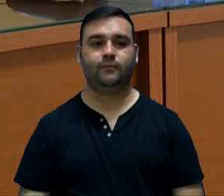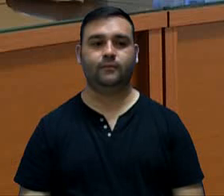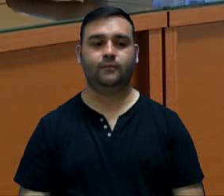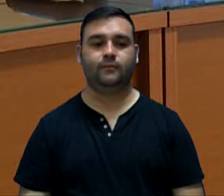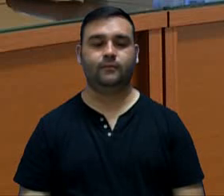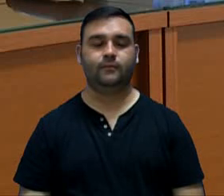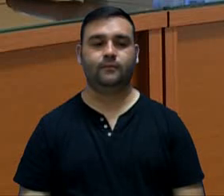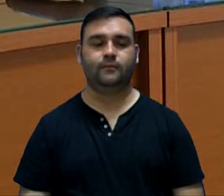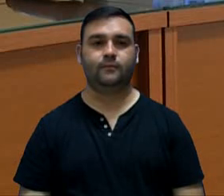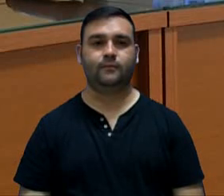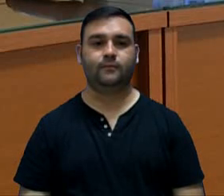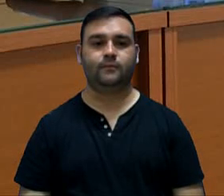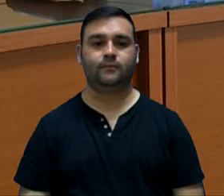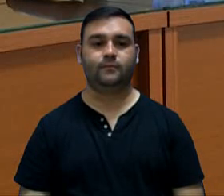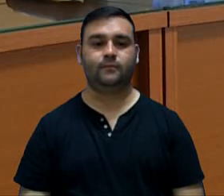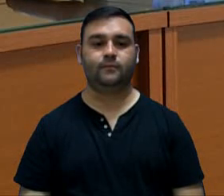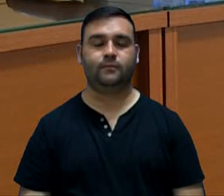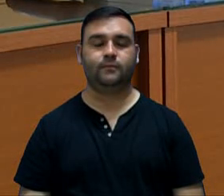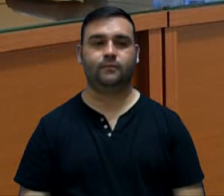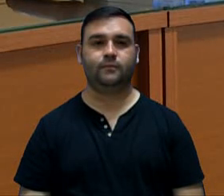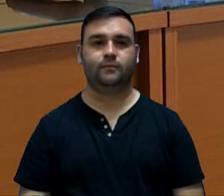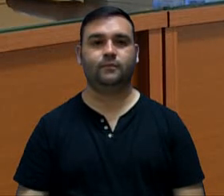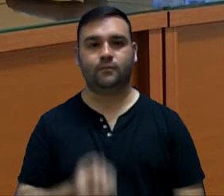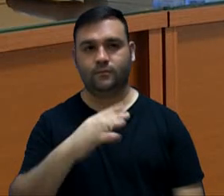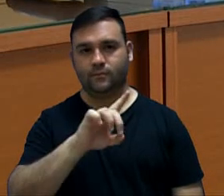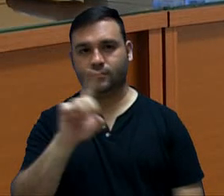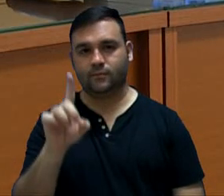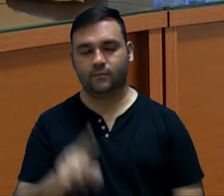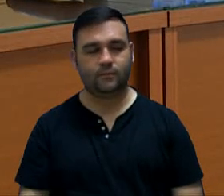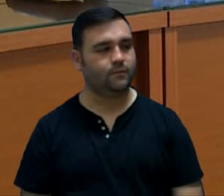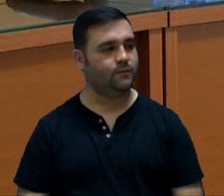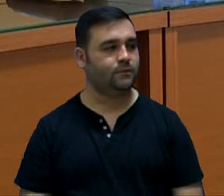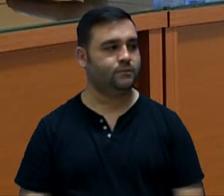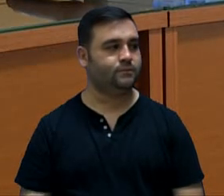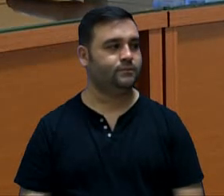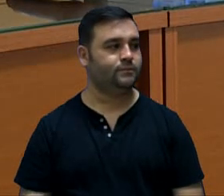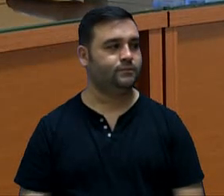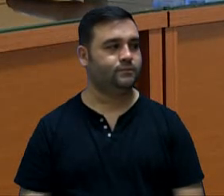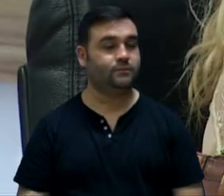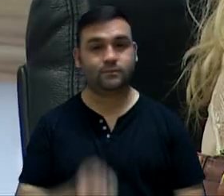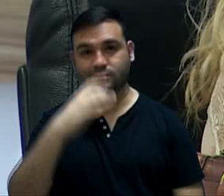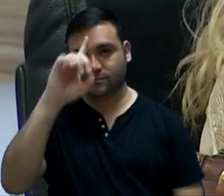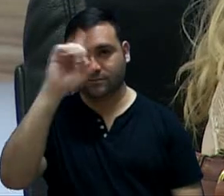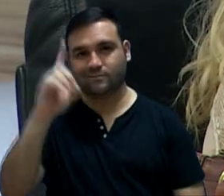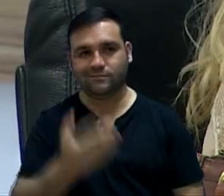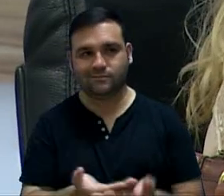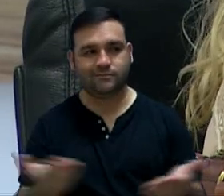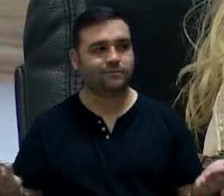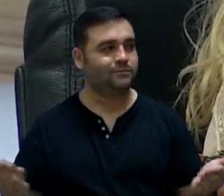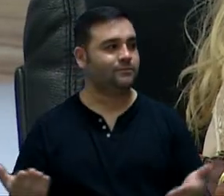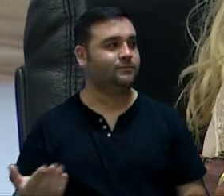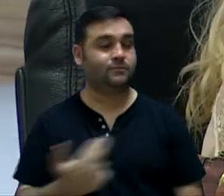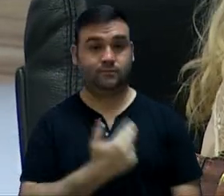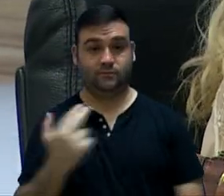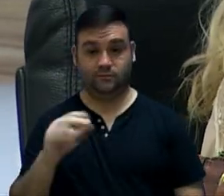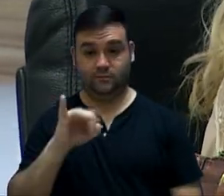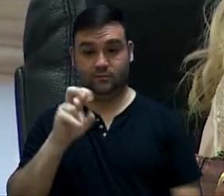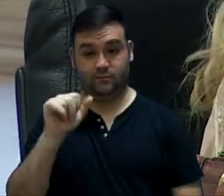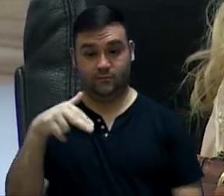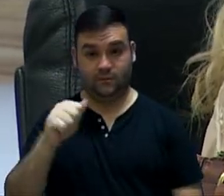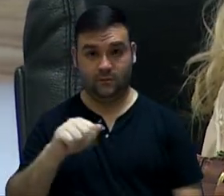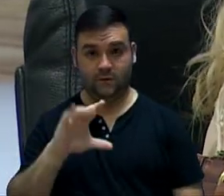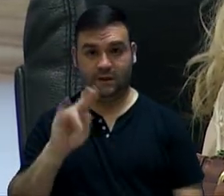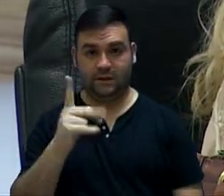Silvana? Bom dia a todos. Eu a Silvana